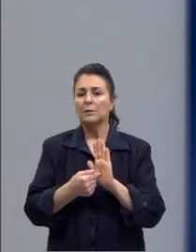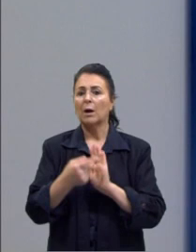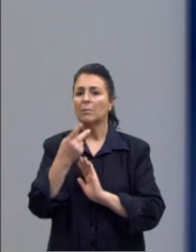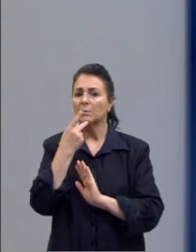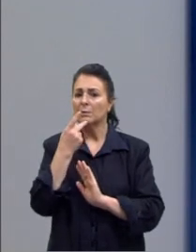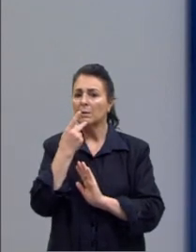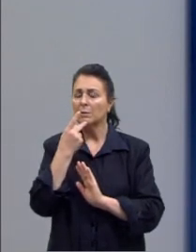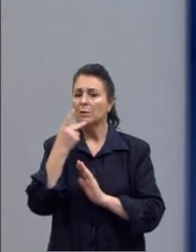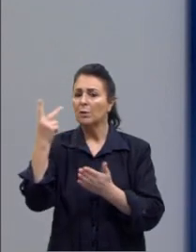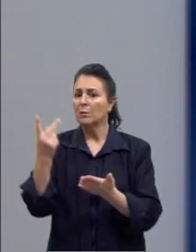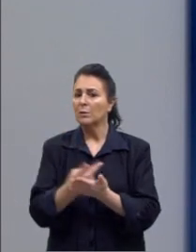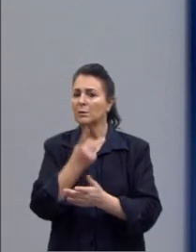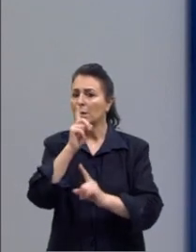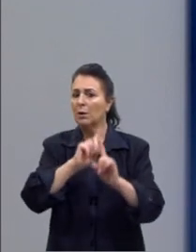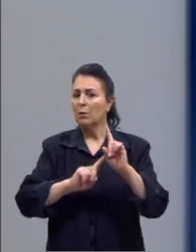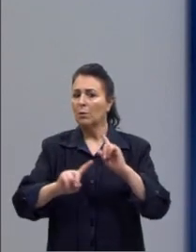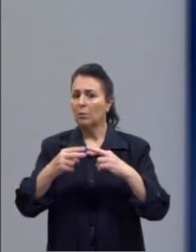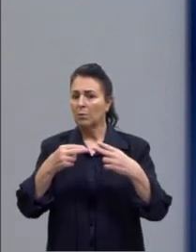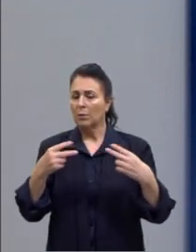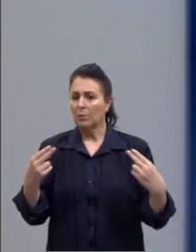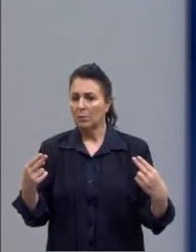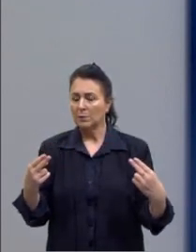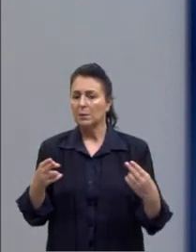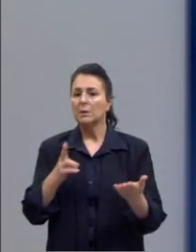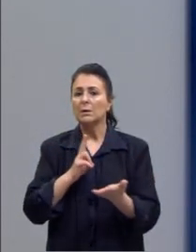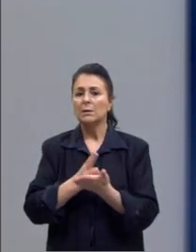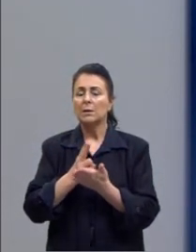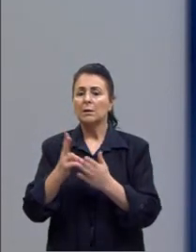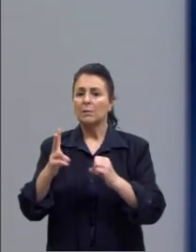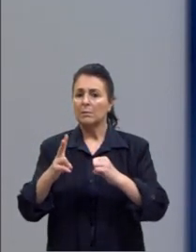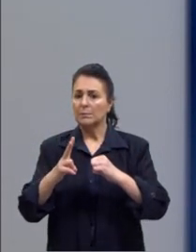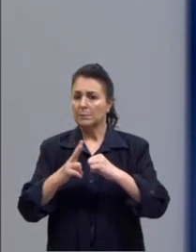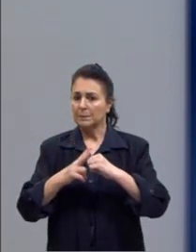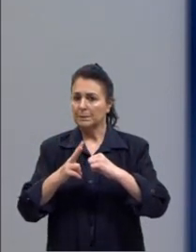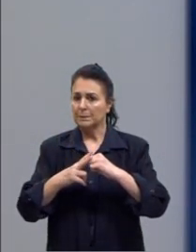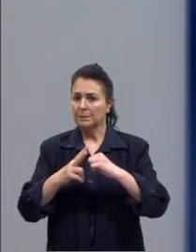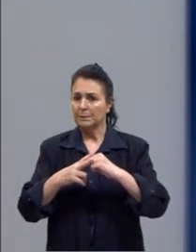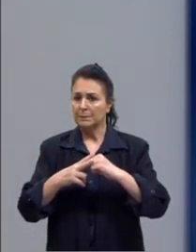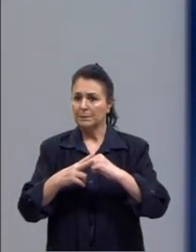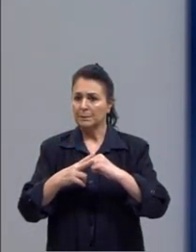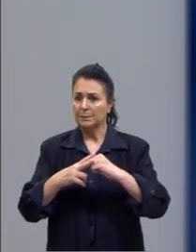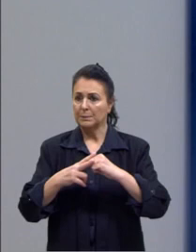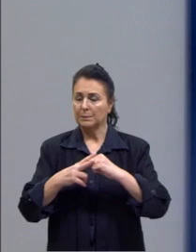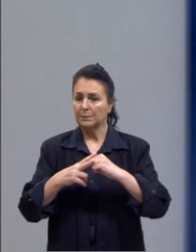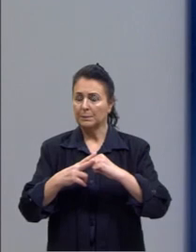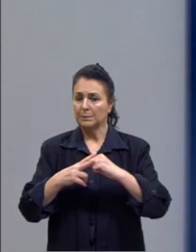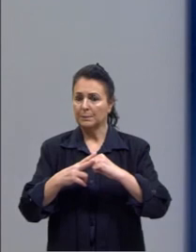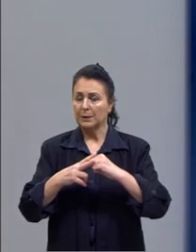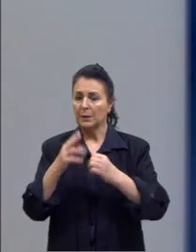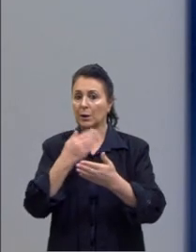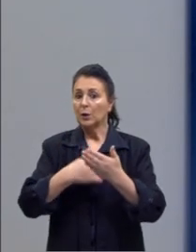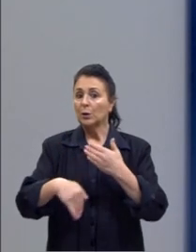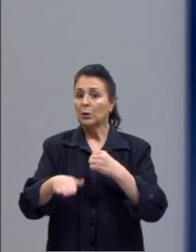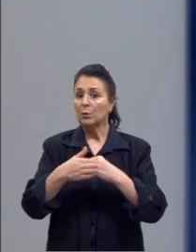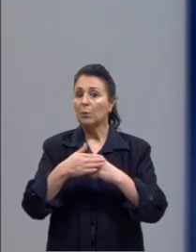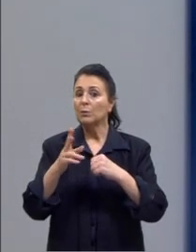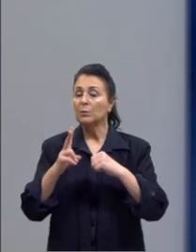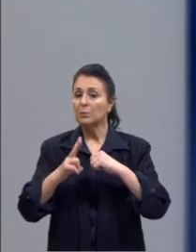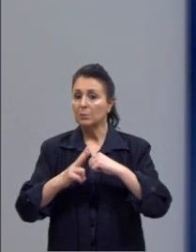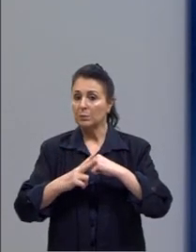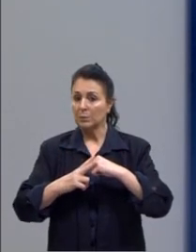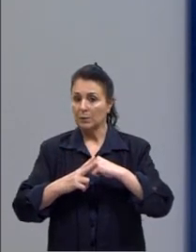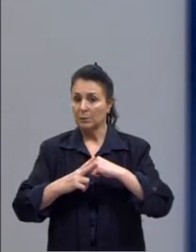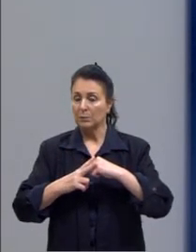Então, todos os meus verbos, ó. O live, não, aqui é live, não é live. Todos os meus verbos,